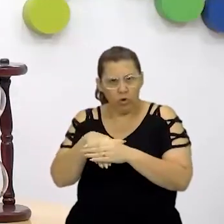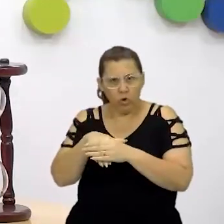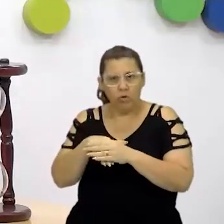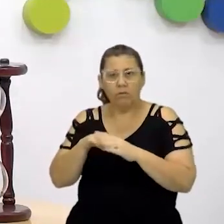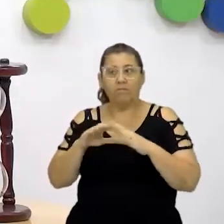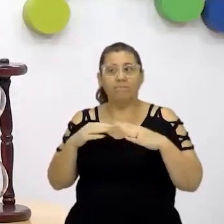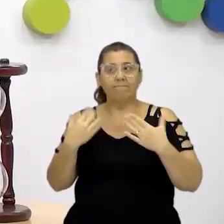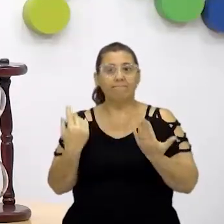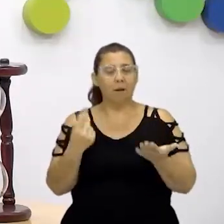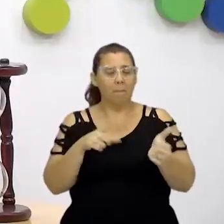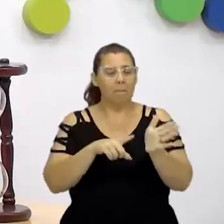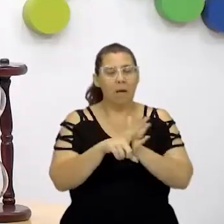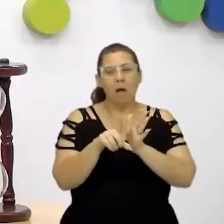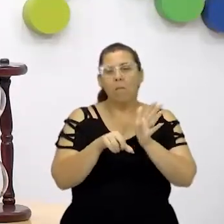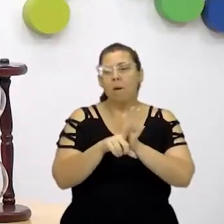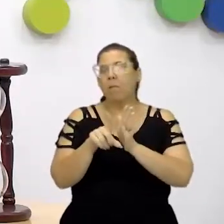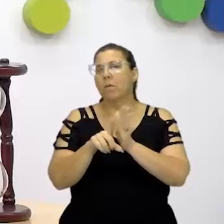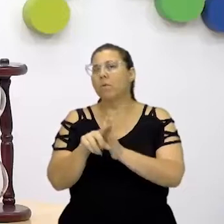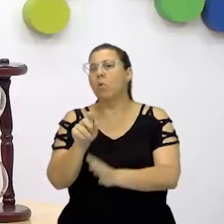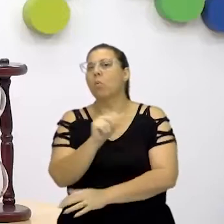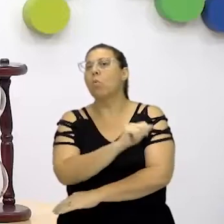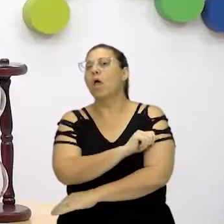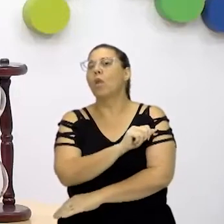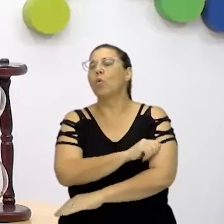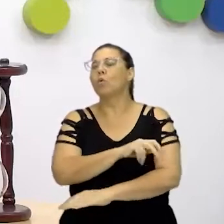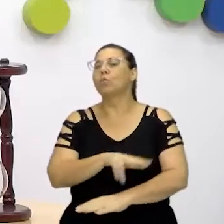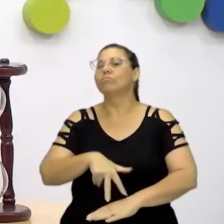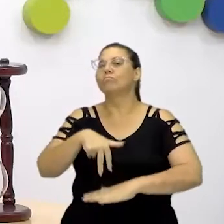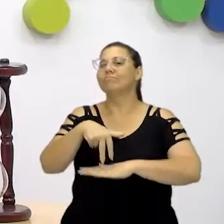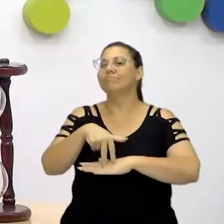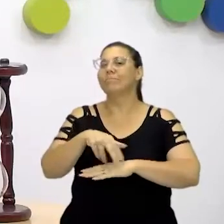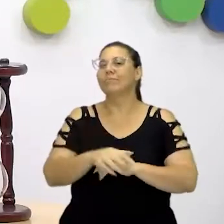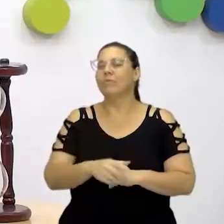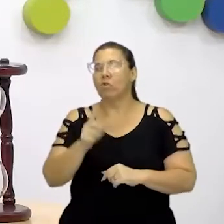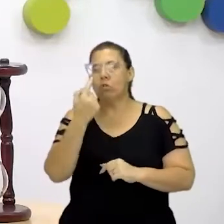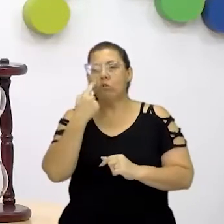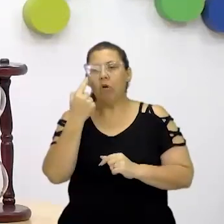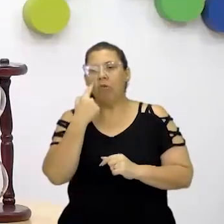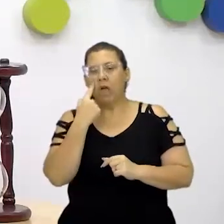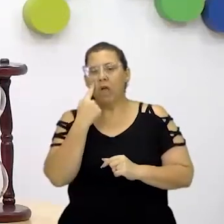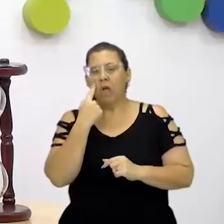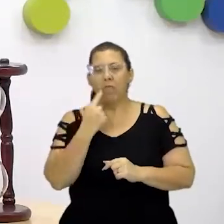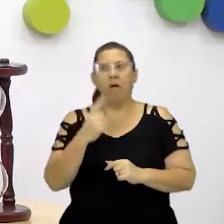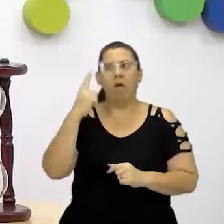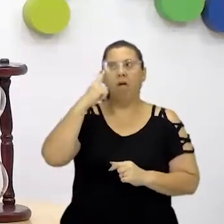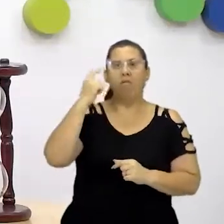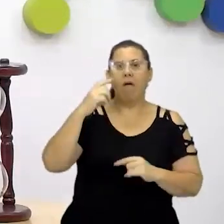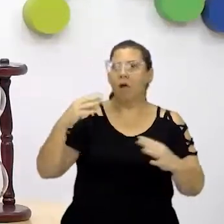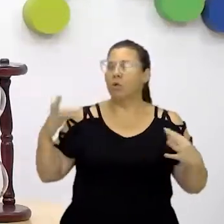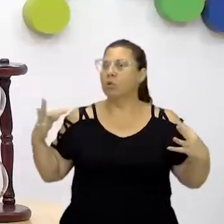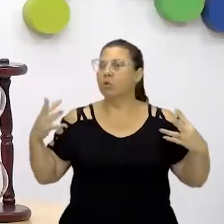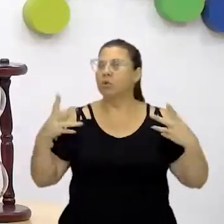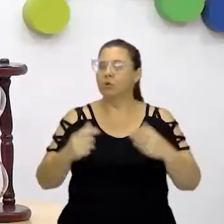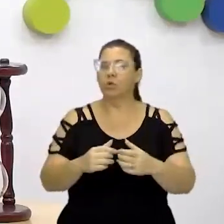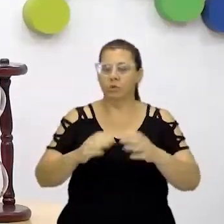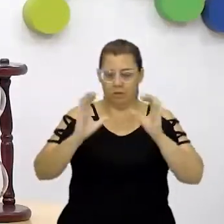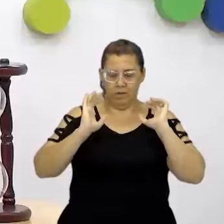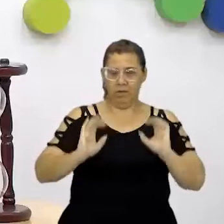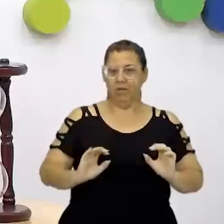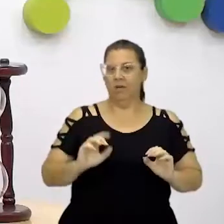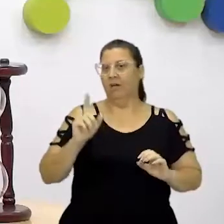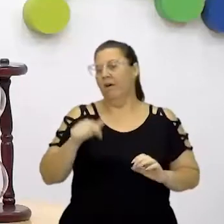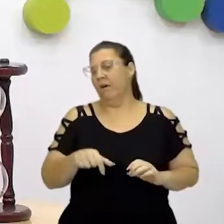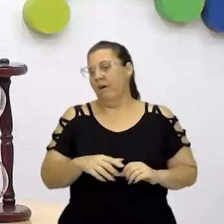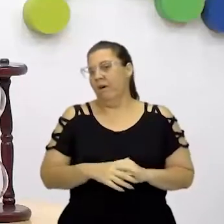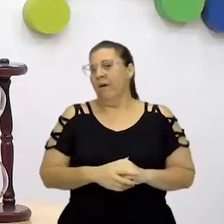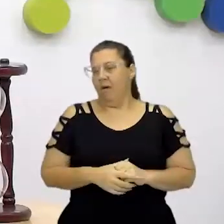perguntas aí que eu vou deixar para o aluno protagonista. Então, vocês vão ver que até essa ideia de que todos são cidadãos é uma ideia